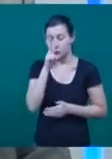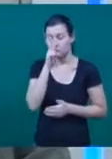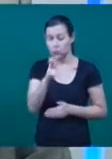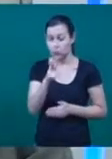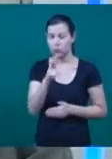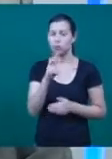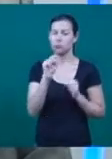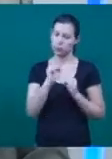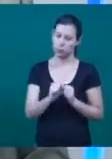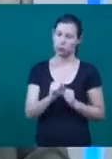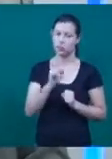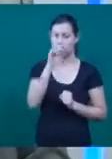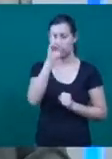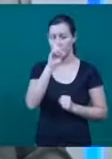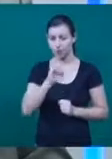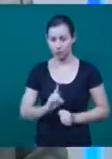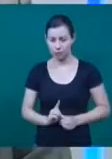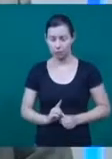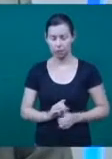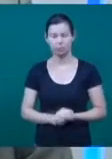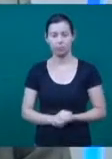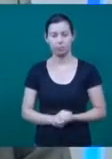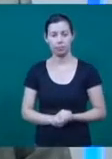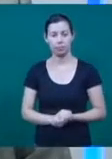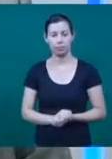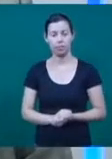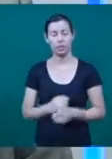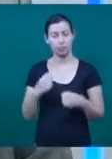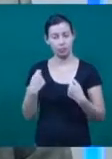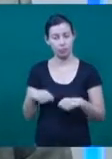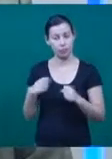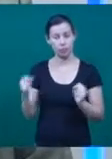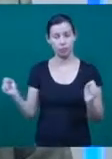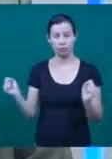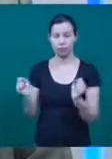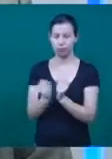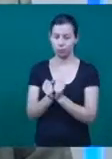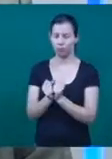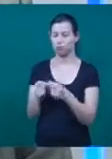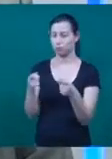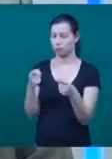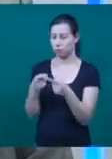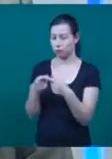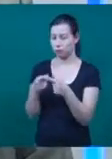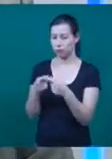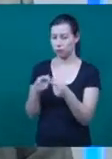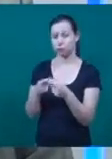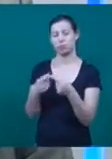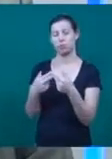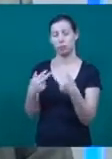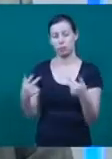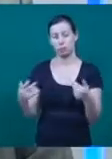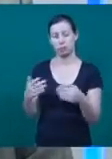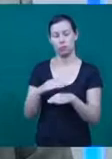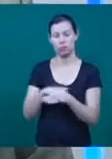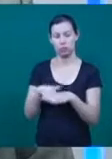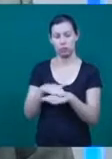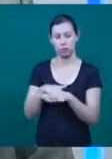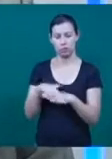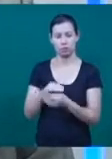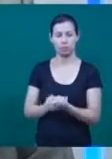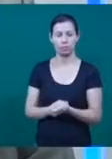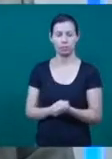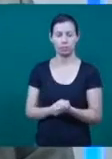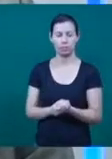até uma depressão, a partir da terceira, quarta semana. Então, tem que ser muito bem acompanhado e, em casos extremos, a gente pode